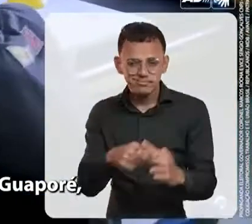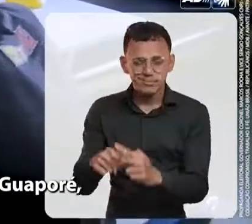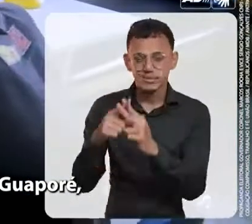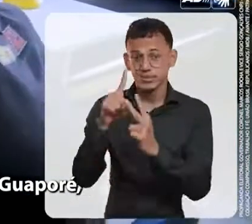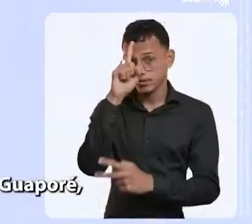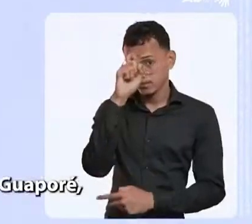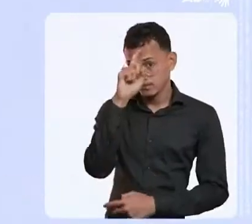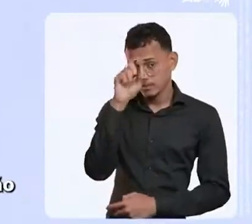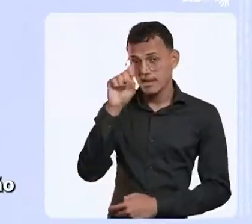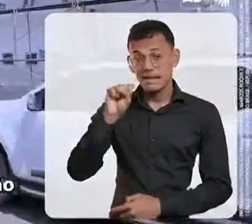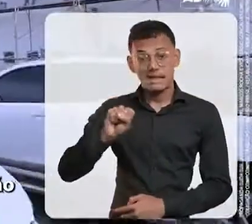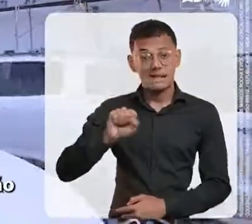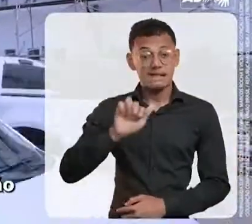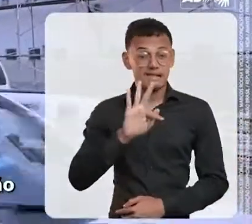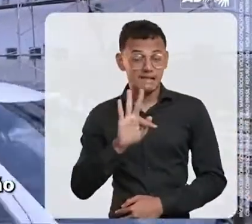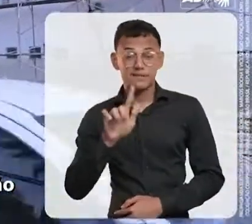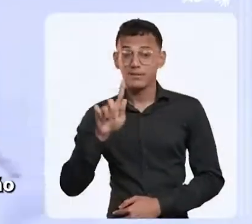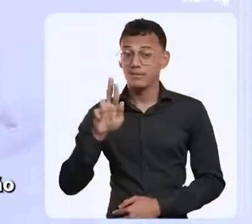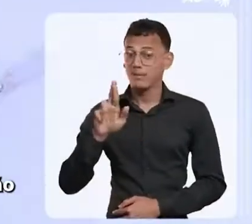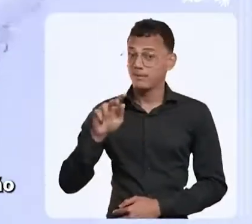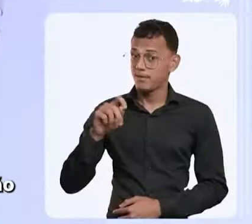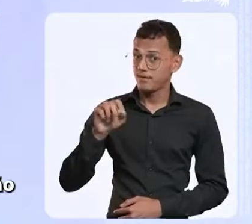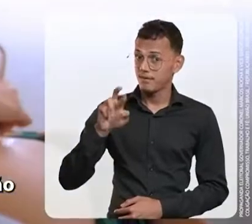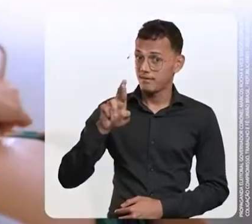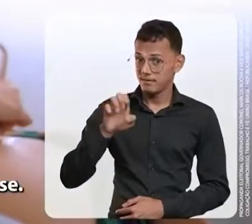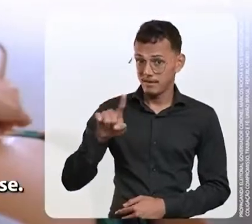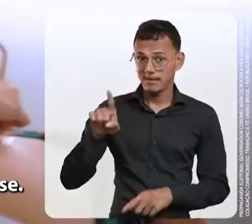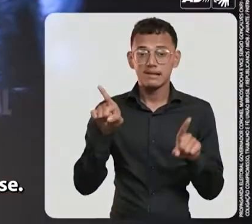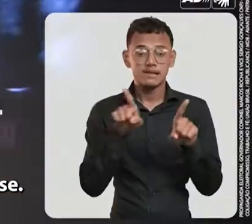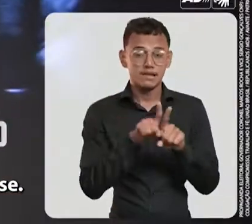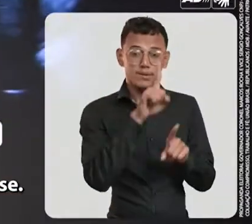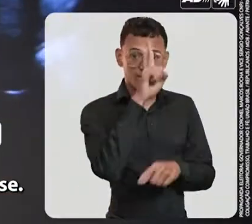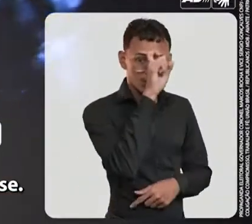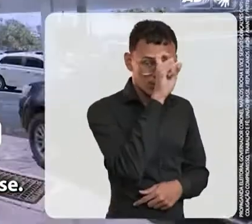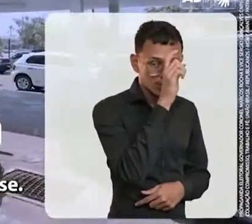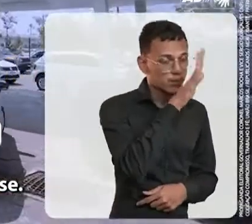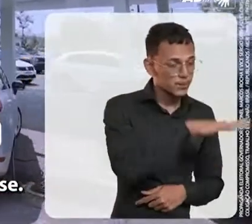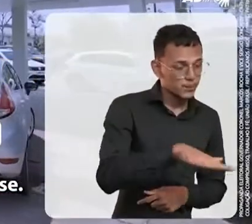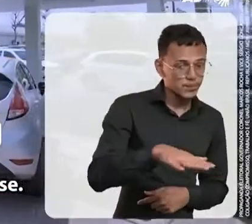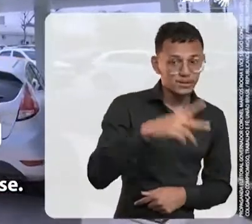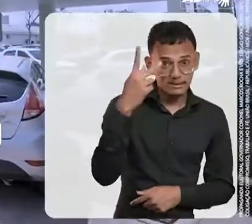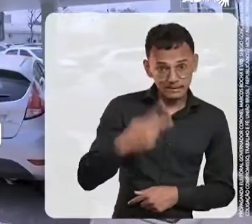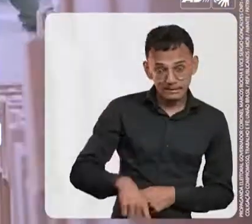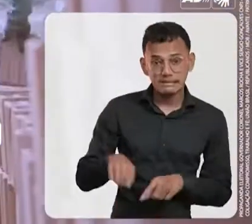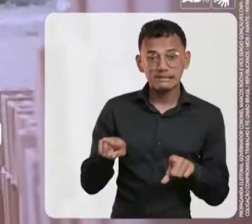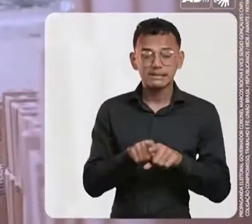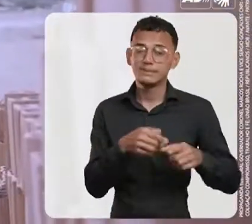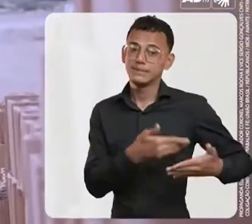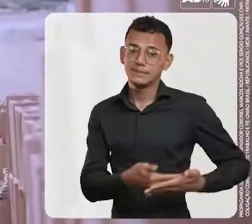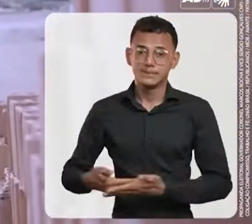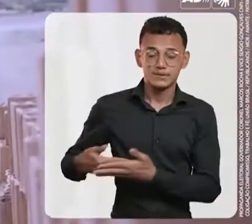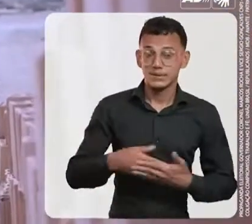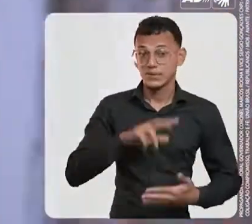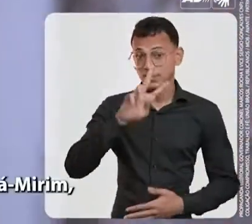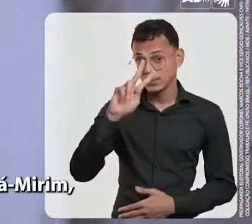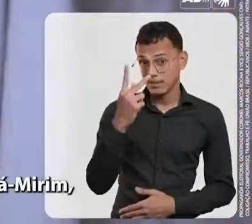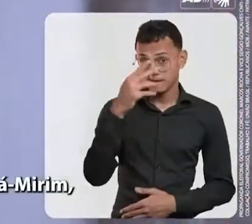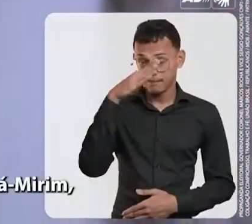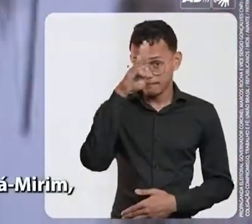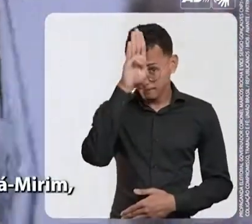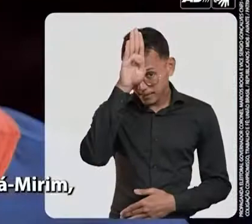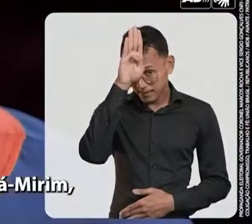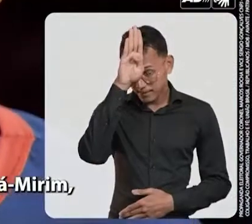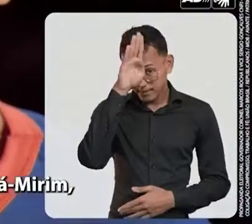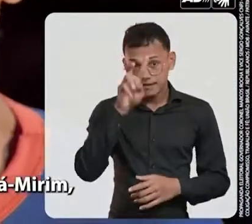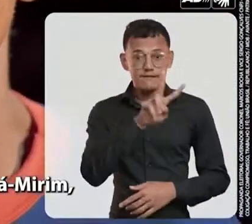Francisco do Guaporé. O hospital infantil Cosme Damião e a maternidade do hospital de base. E ainda vai reformar e